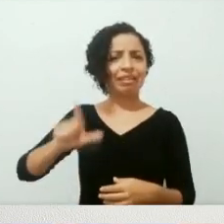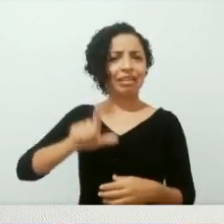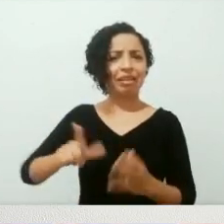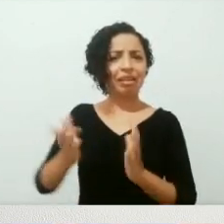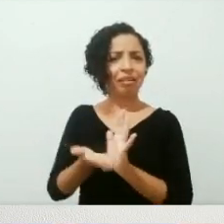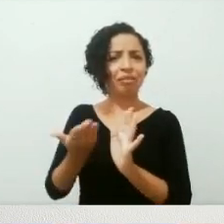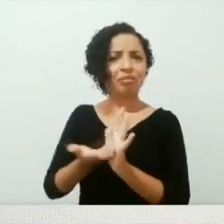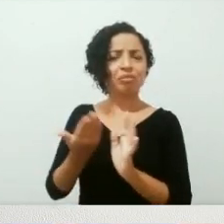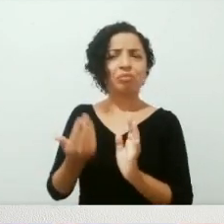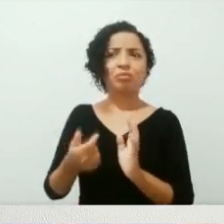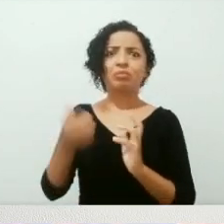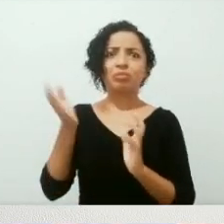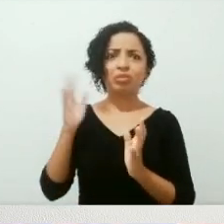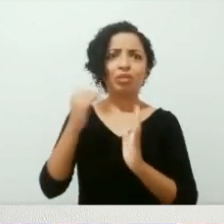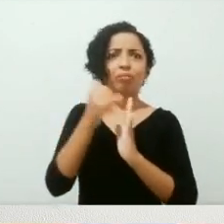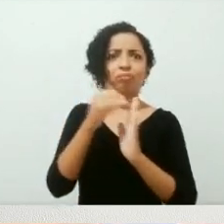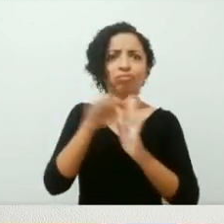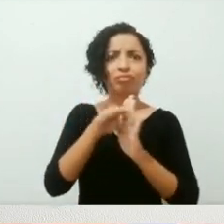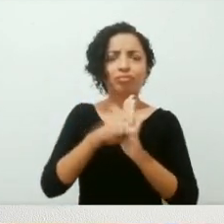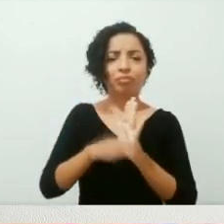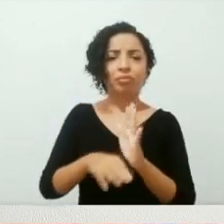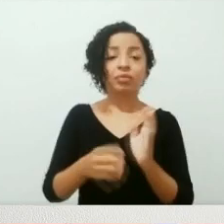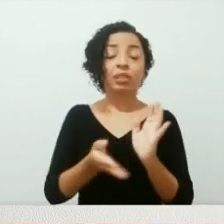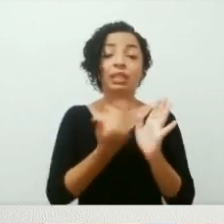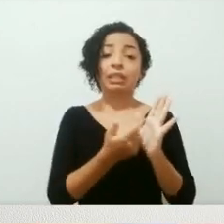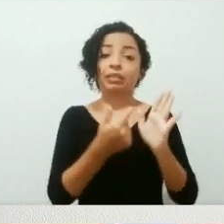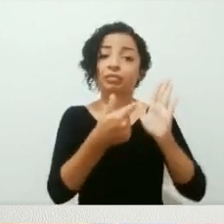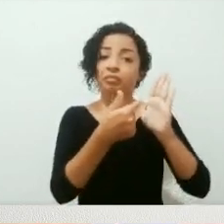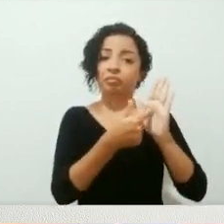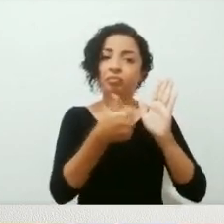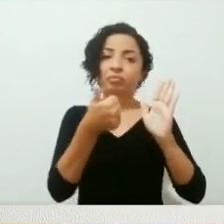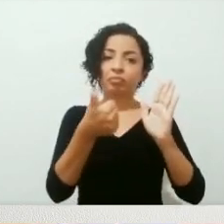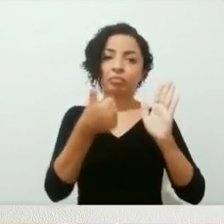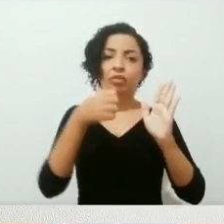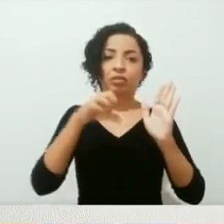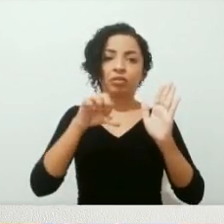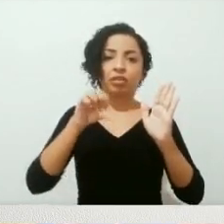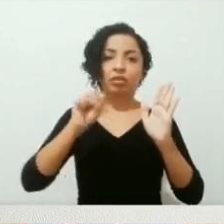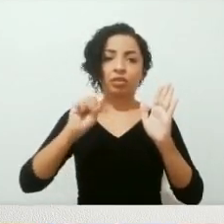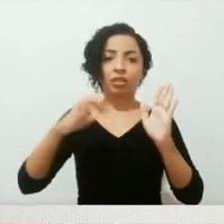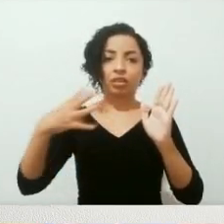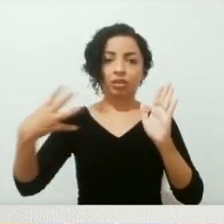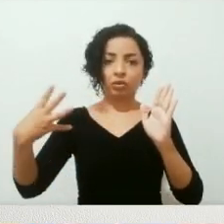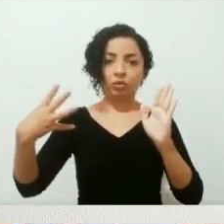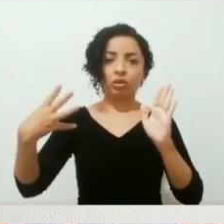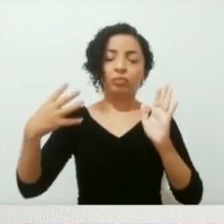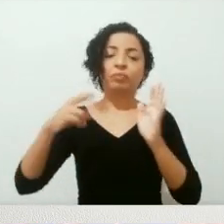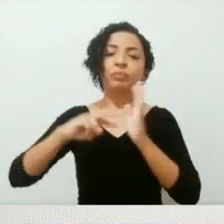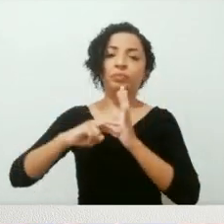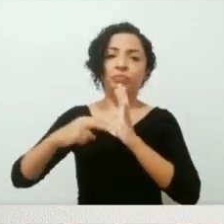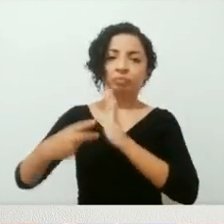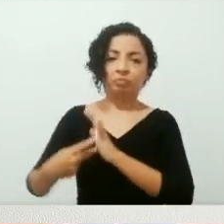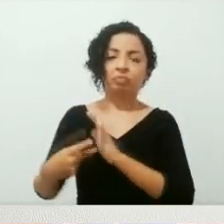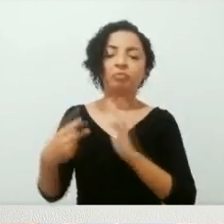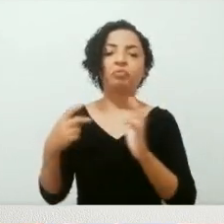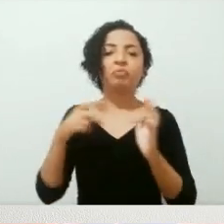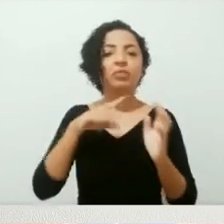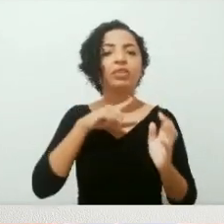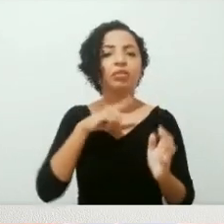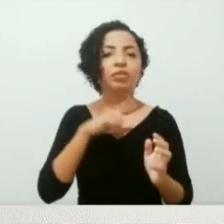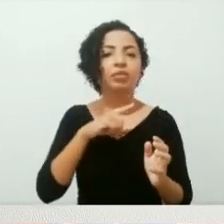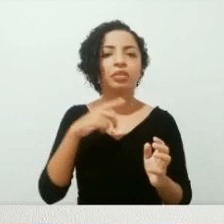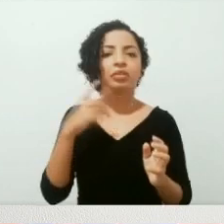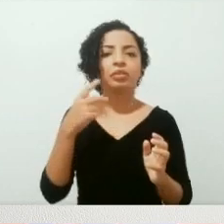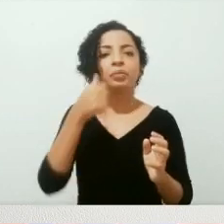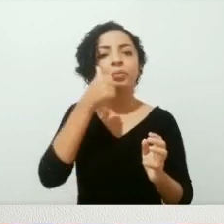de certa forma, já grande. E esse livro é de 1984 e ganhou uma nova edição agora pela editora dublinense, com tradução